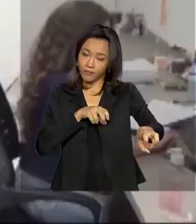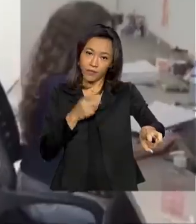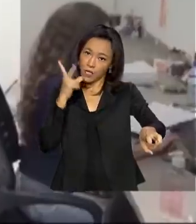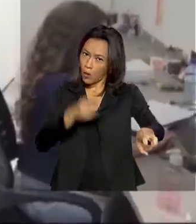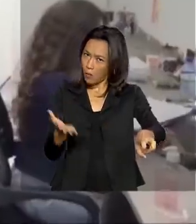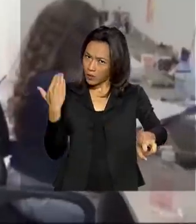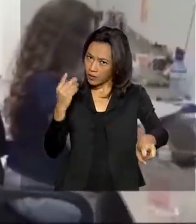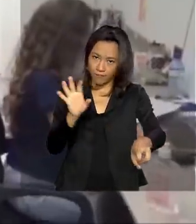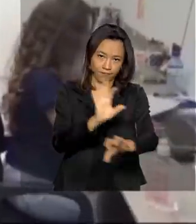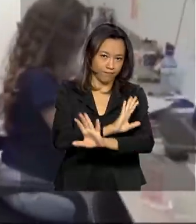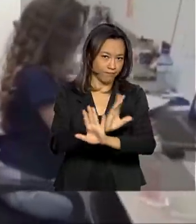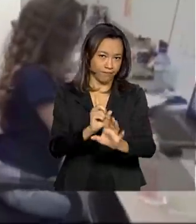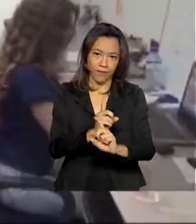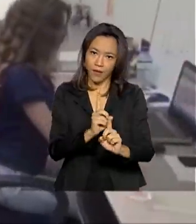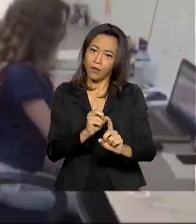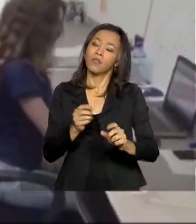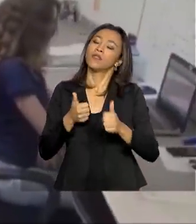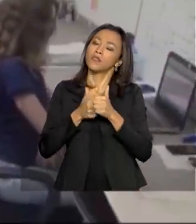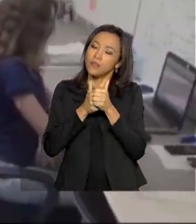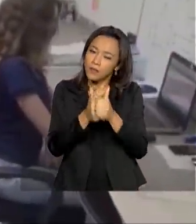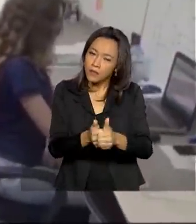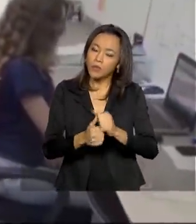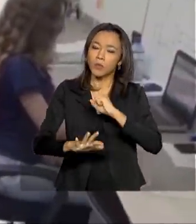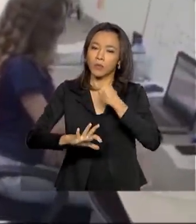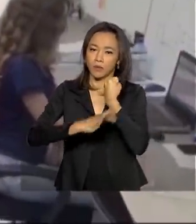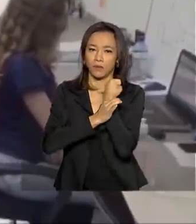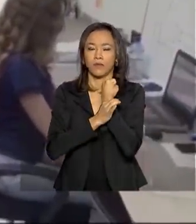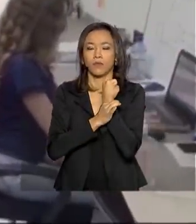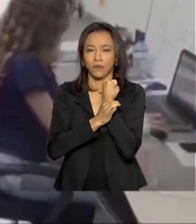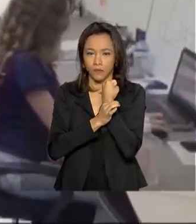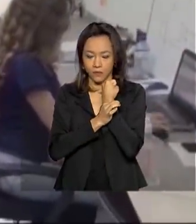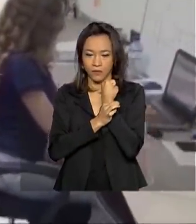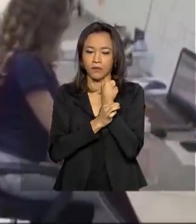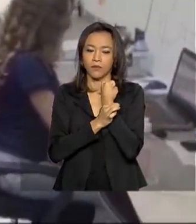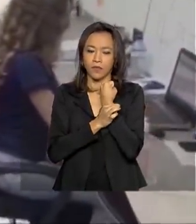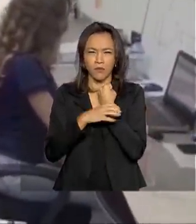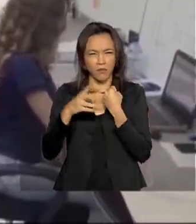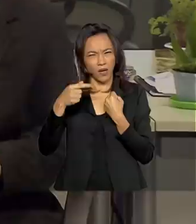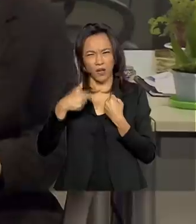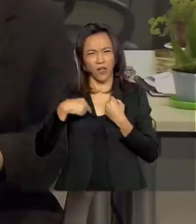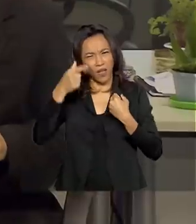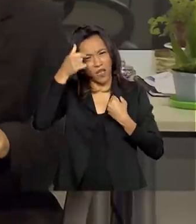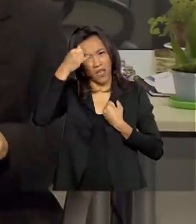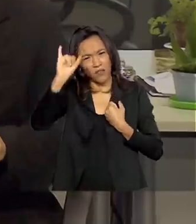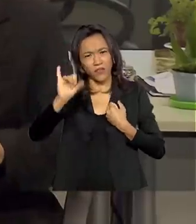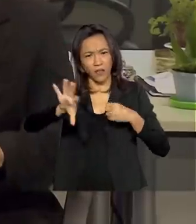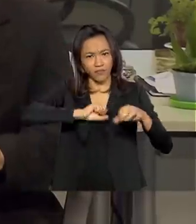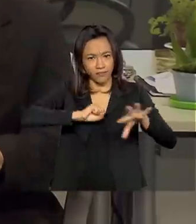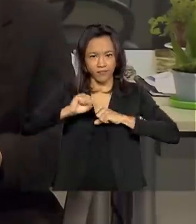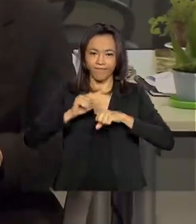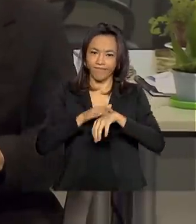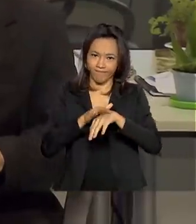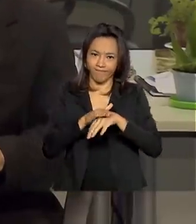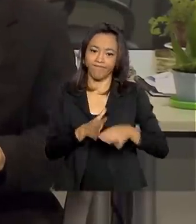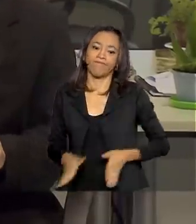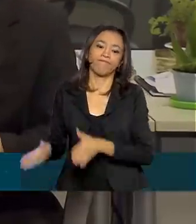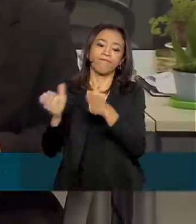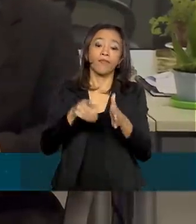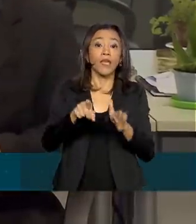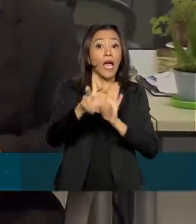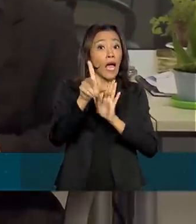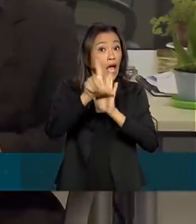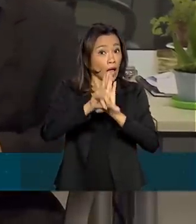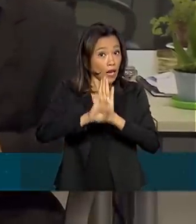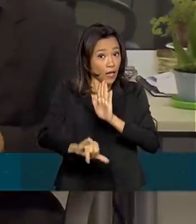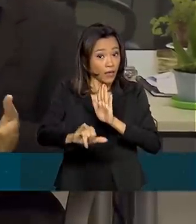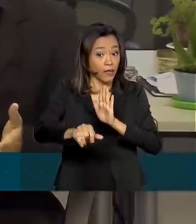mesma de anteriormente, mas a gente segue com essas seguranças para não se prejudicar. Segundo especialistas, pela lei, é